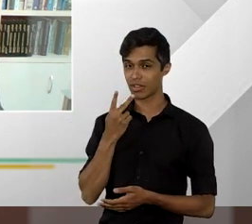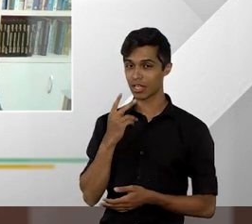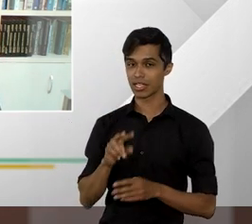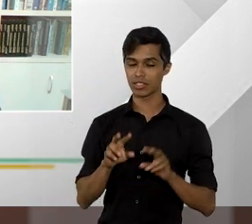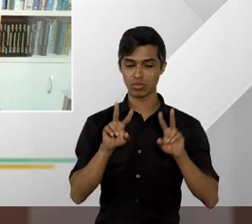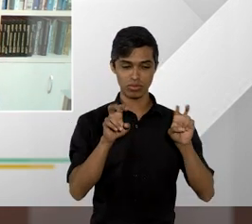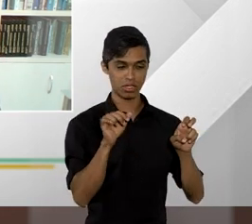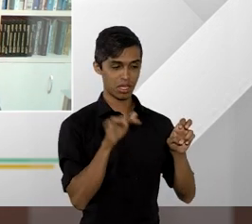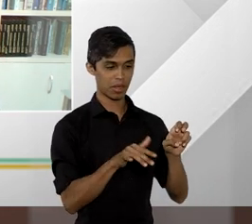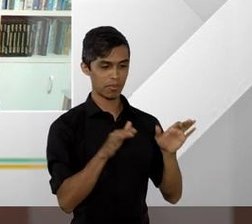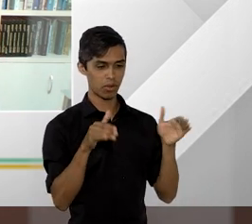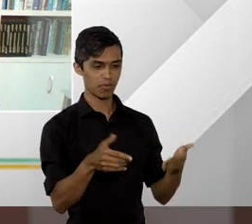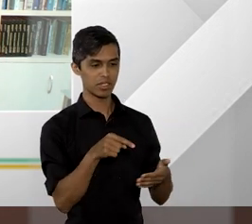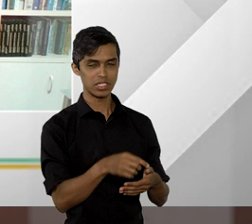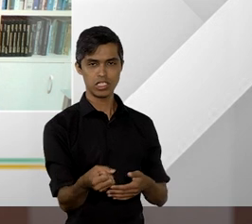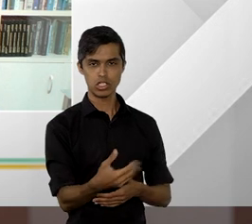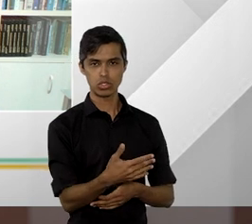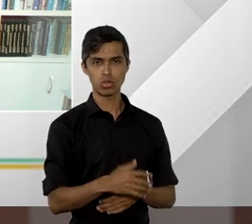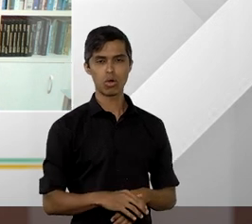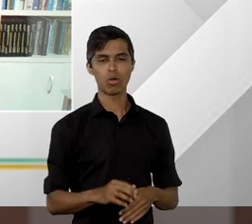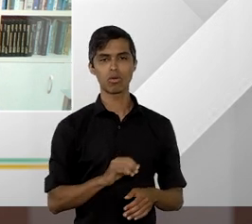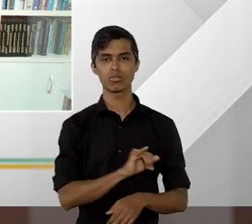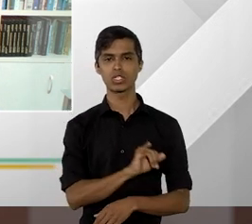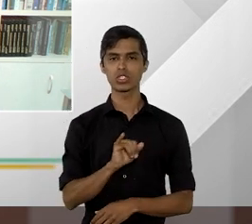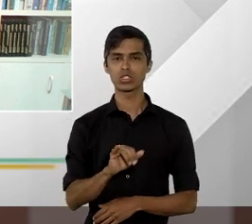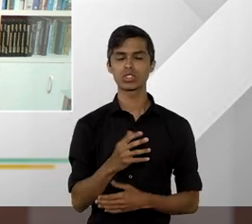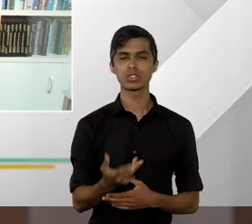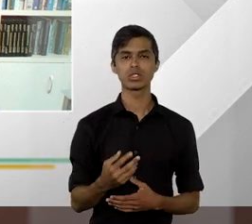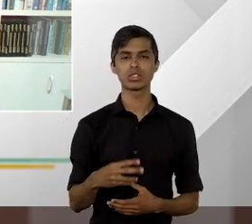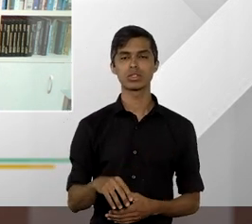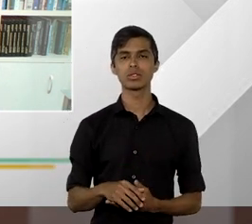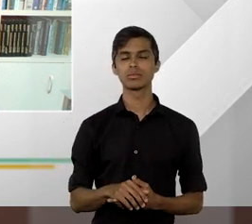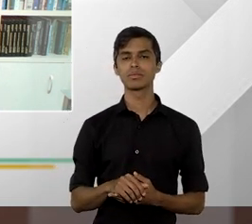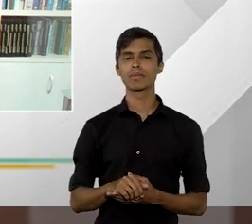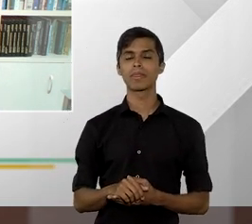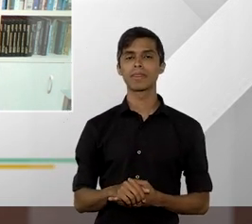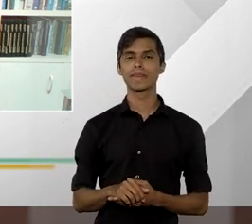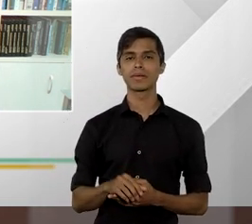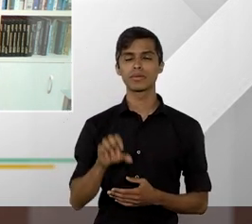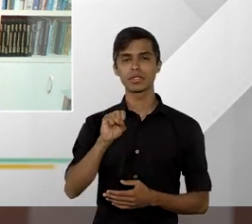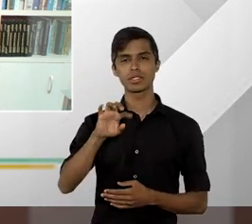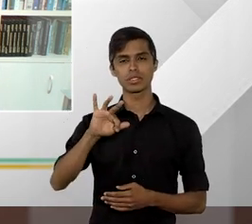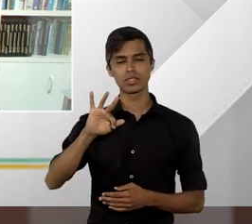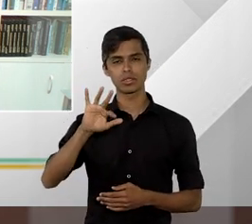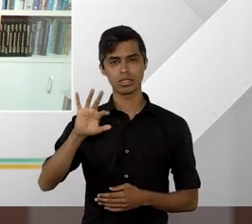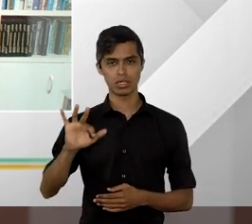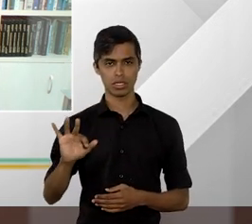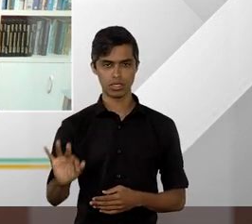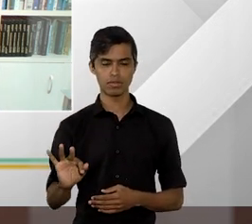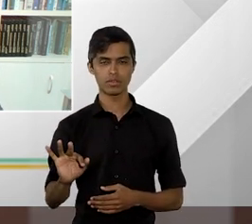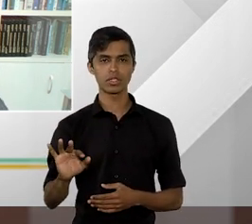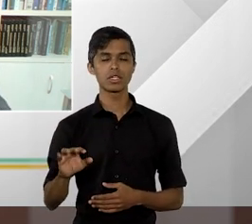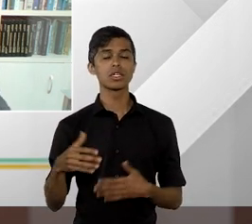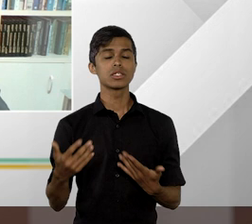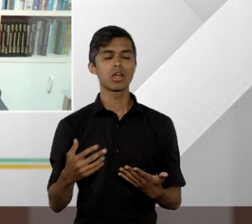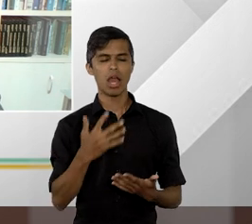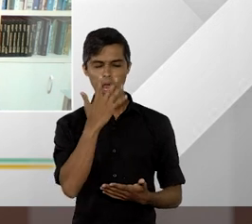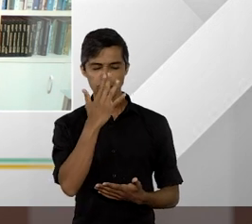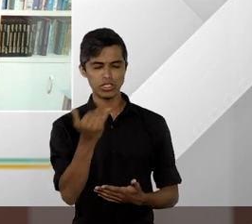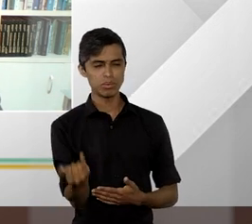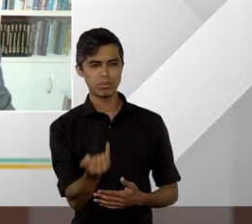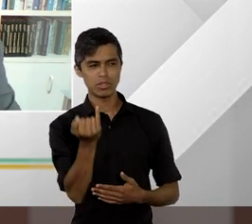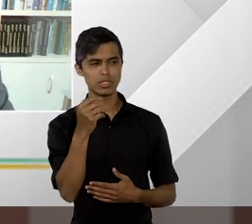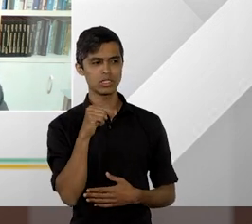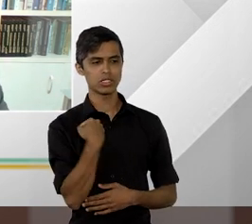especificamente sobre esse novo Instituto para o Superior Tribunal de Justiça, que é o Filtro da Relevância, eu acho que é bem importante